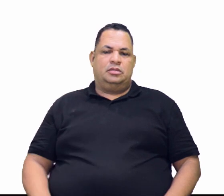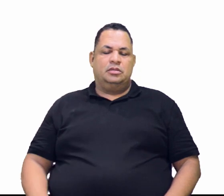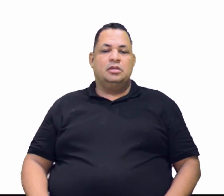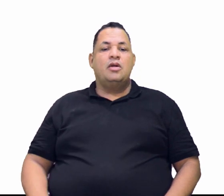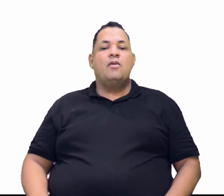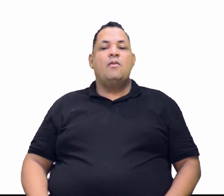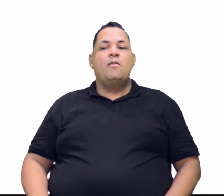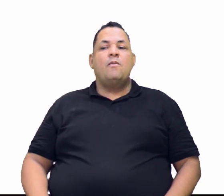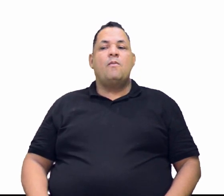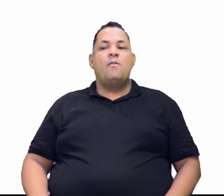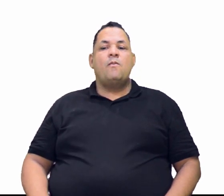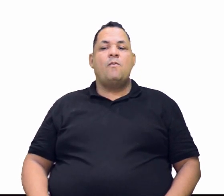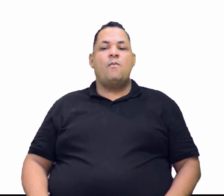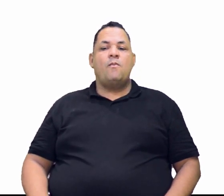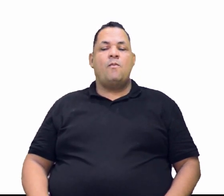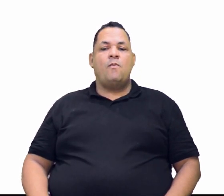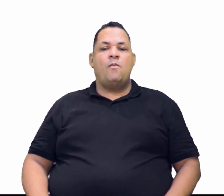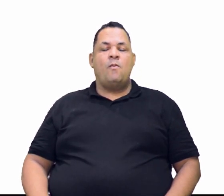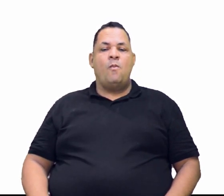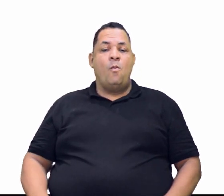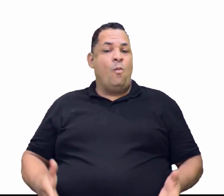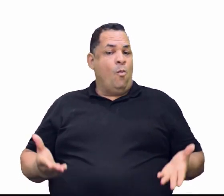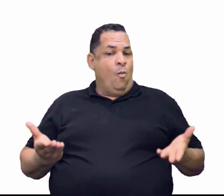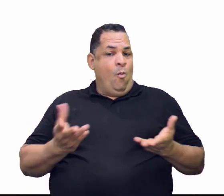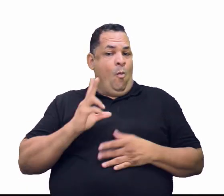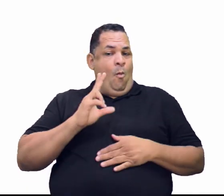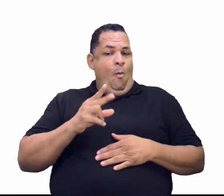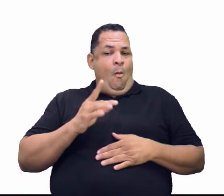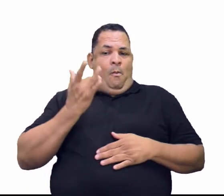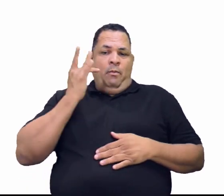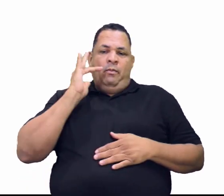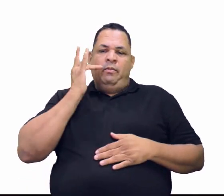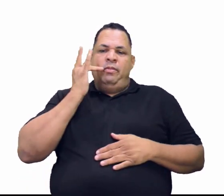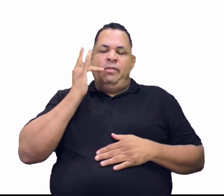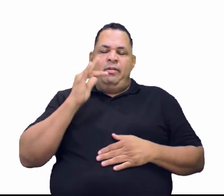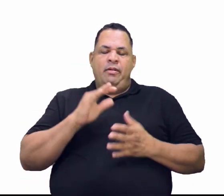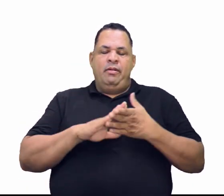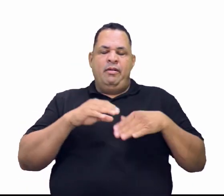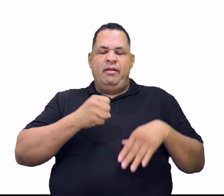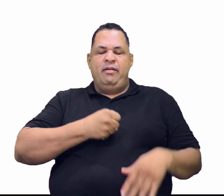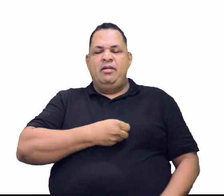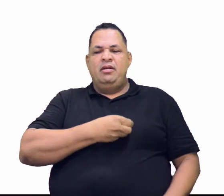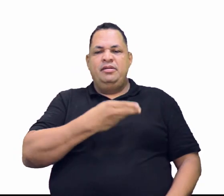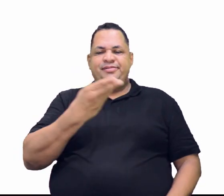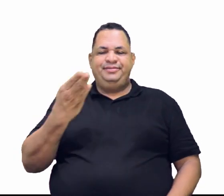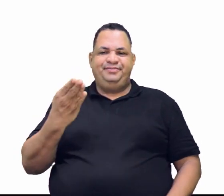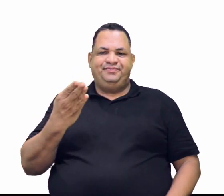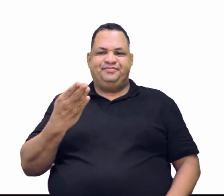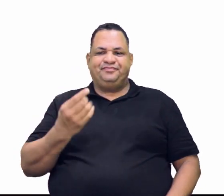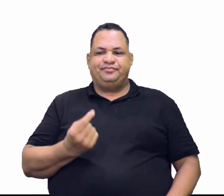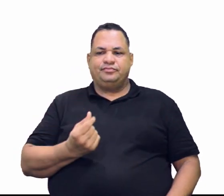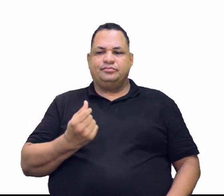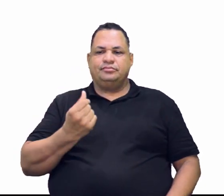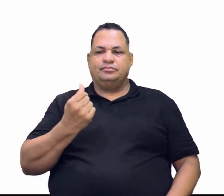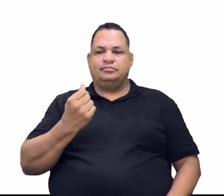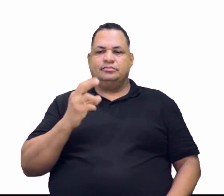É como se fosse hoje o grama do ouro. Dá um Google aí. Está quanto o grama do ouro?